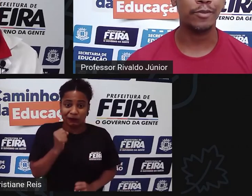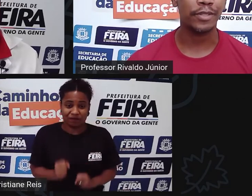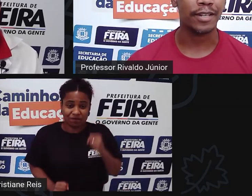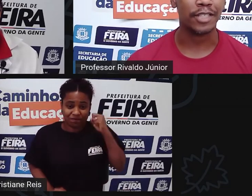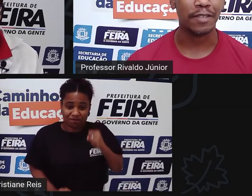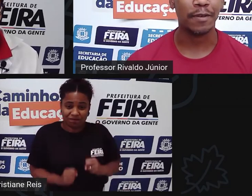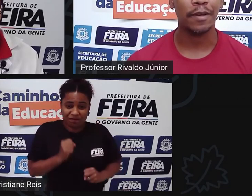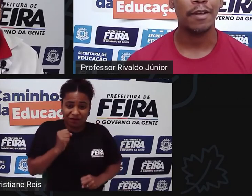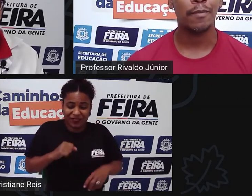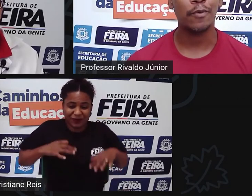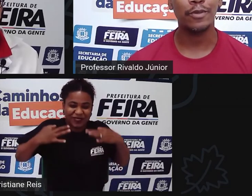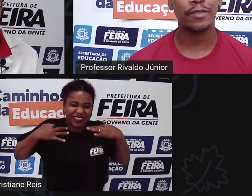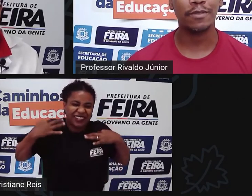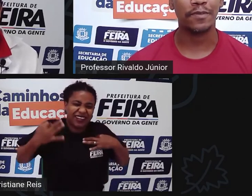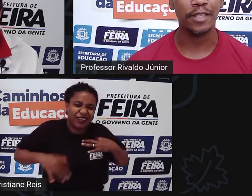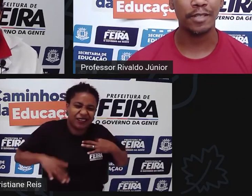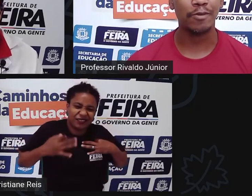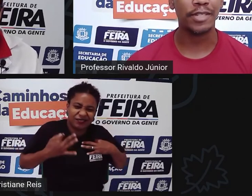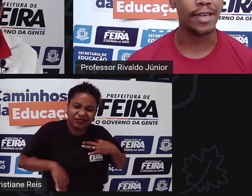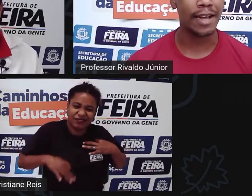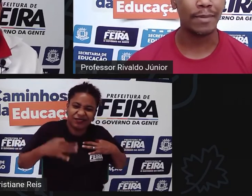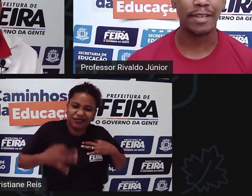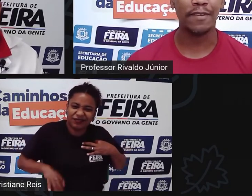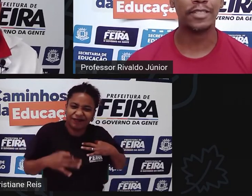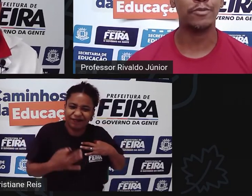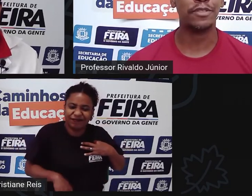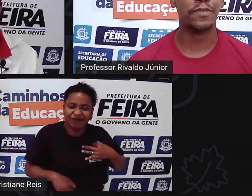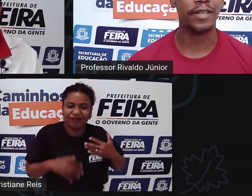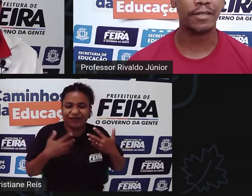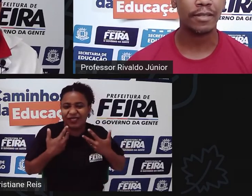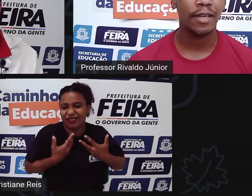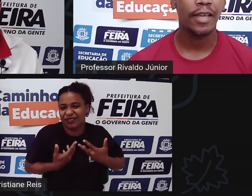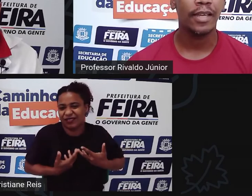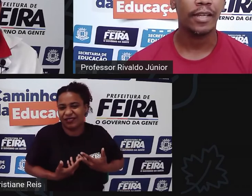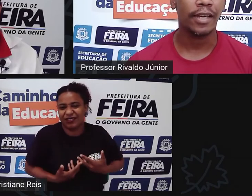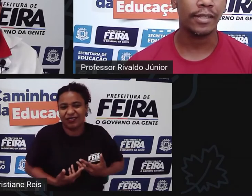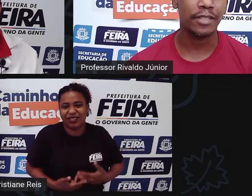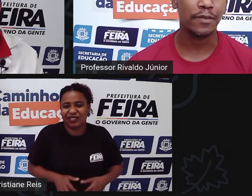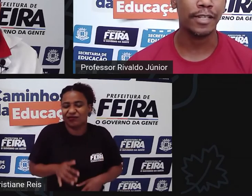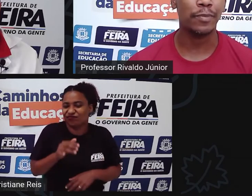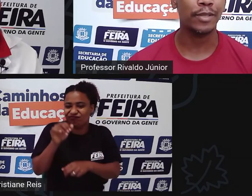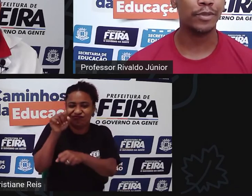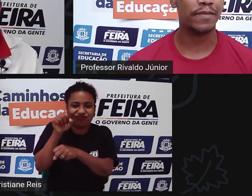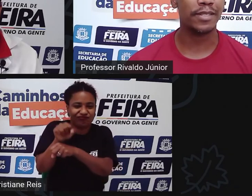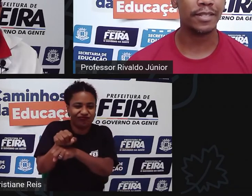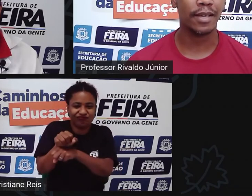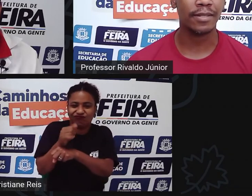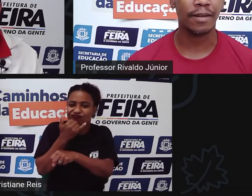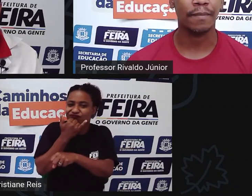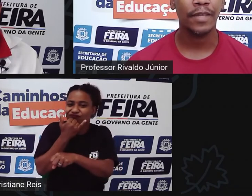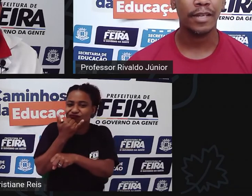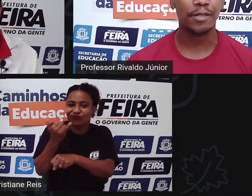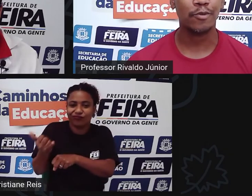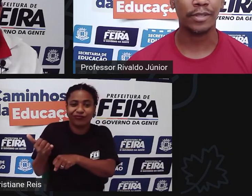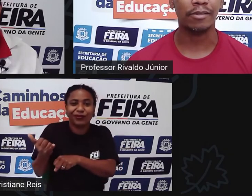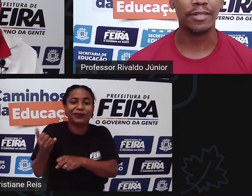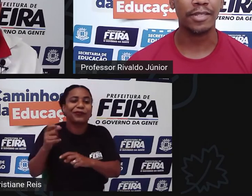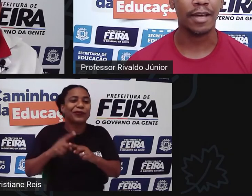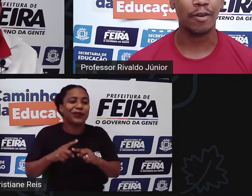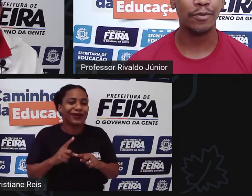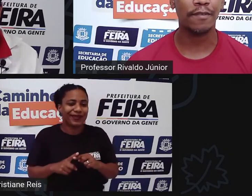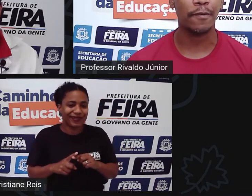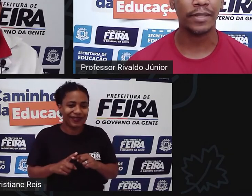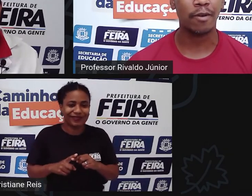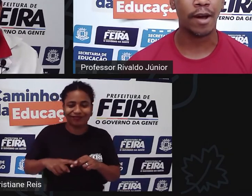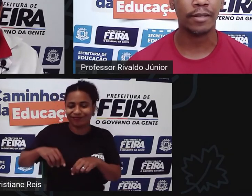mais um período inativo por motivos físicos e aí acaba se afastando de vez da atividade porque não teve esse contato